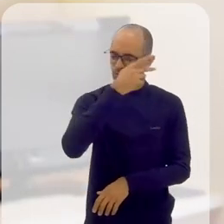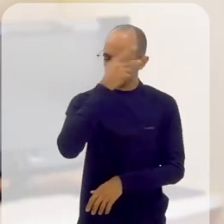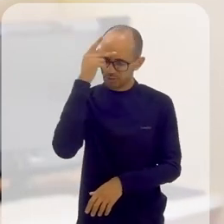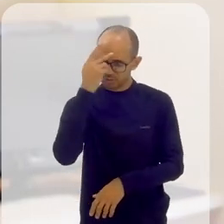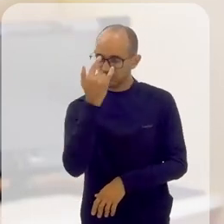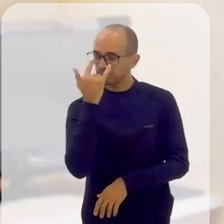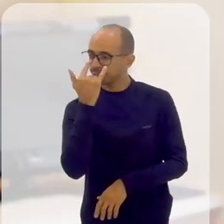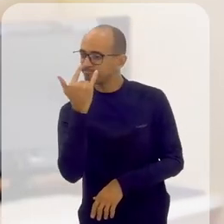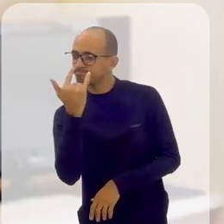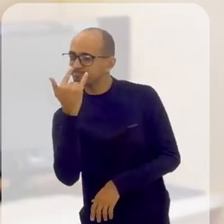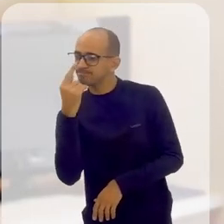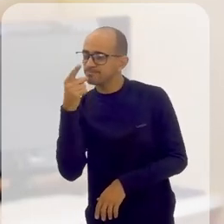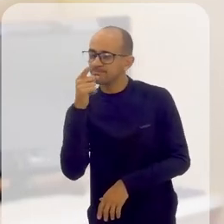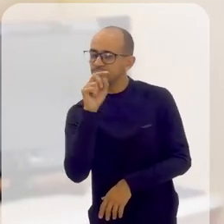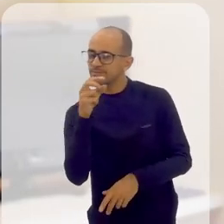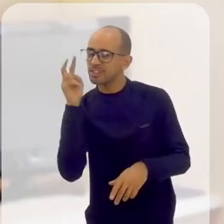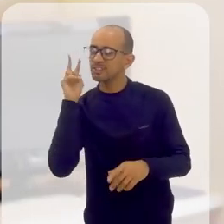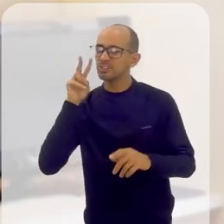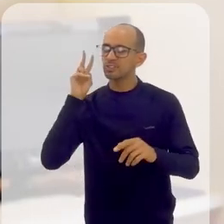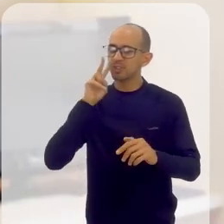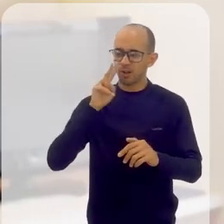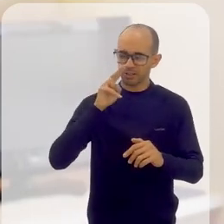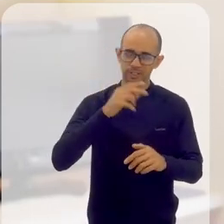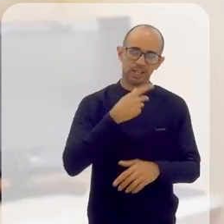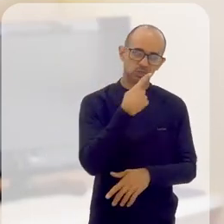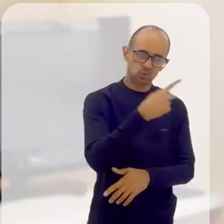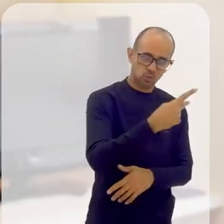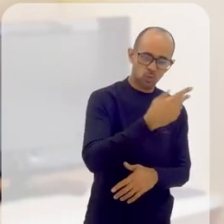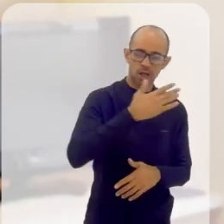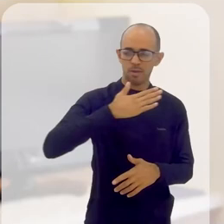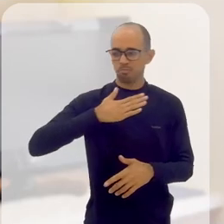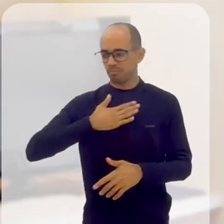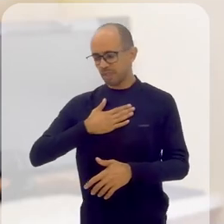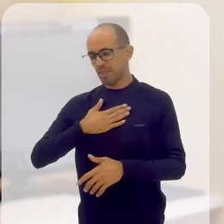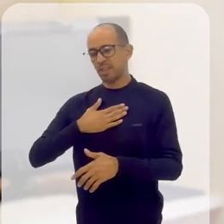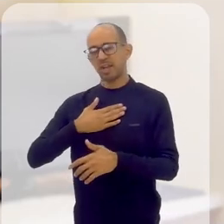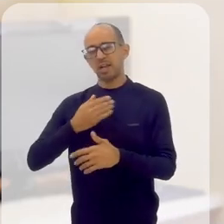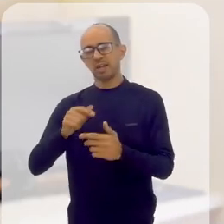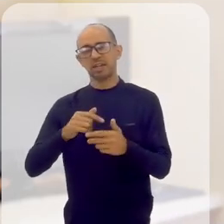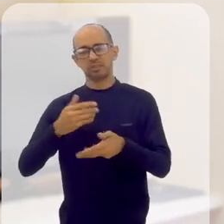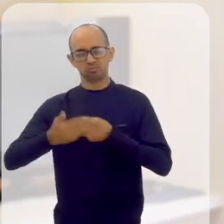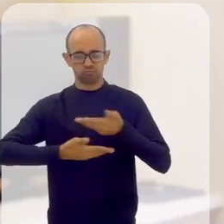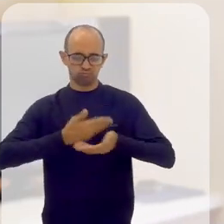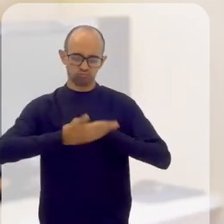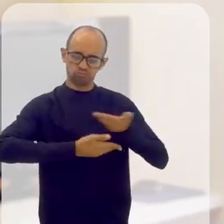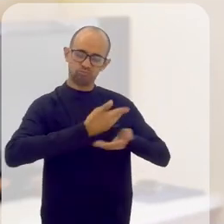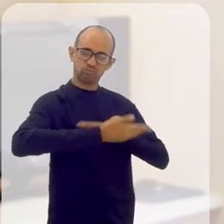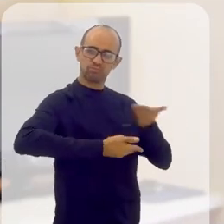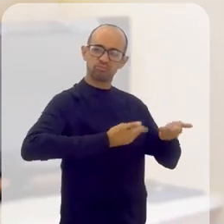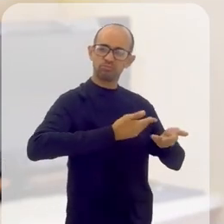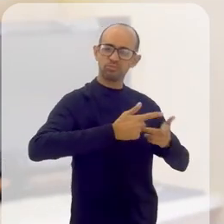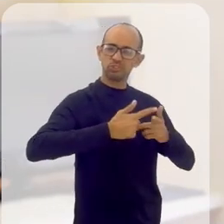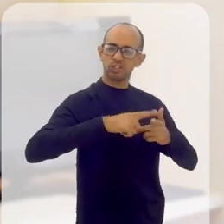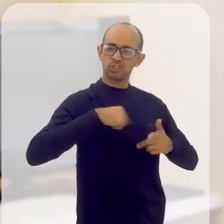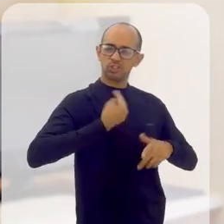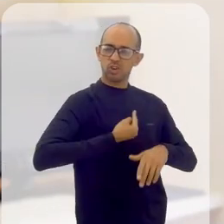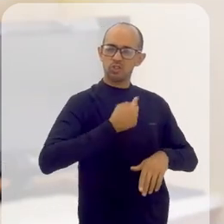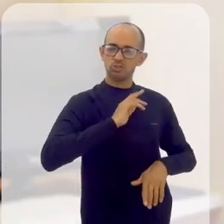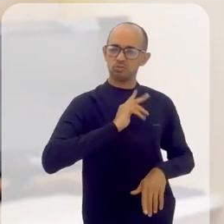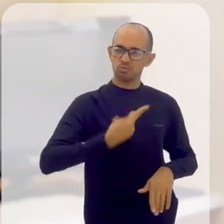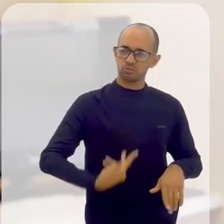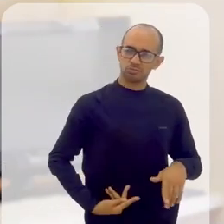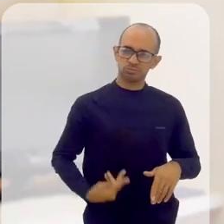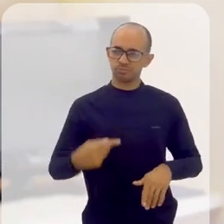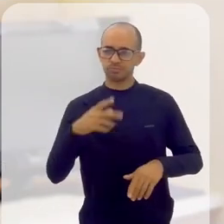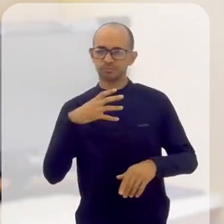inspirador porque a minha história, a tua história, parte, né? As histórias se confundem. Nós somos humanos. Nós